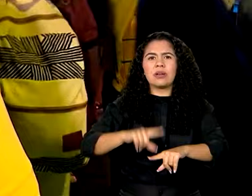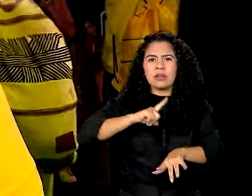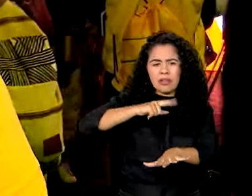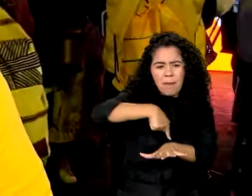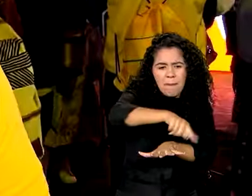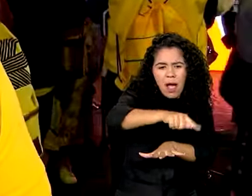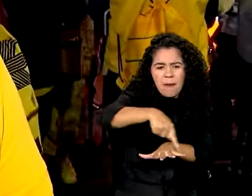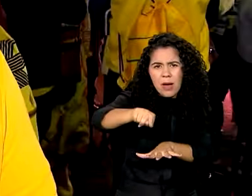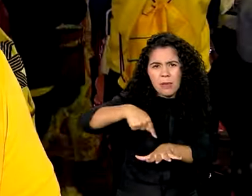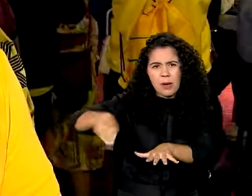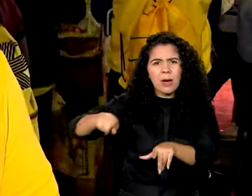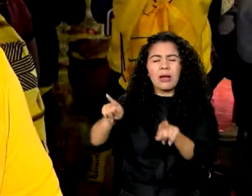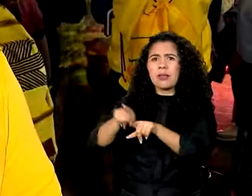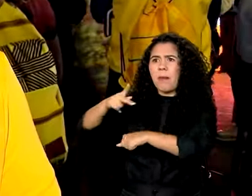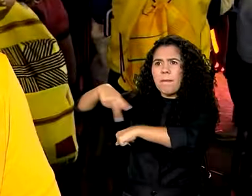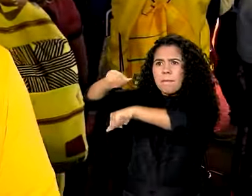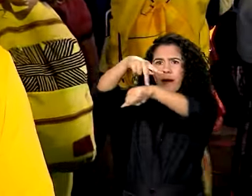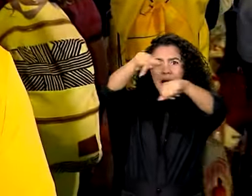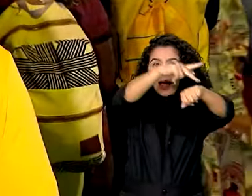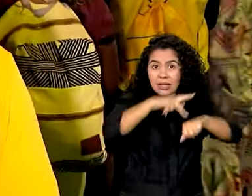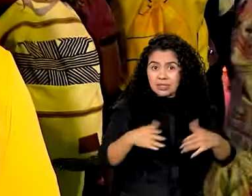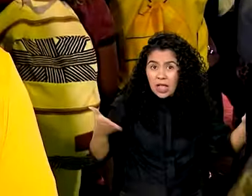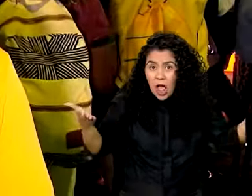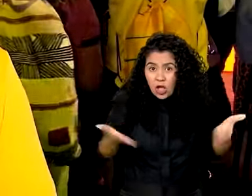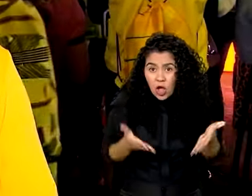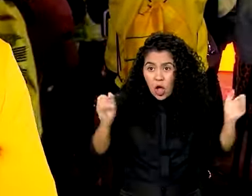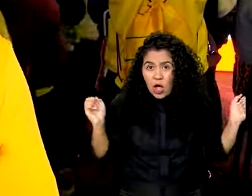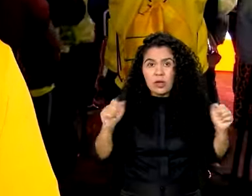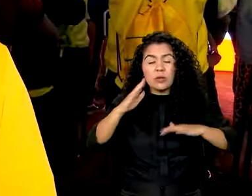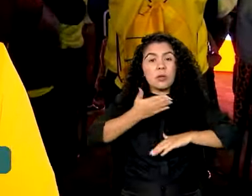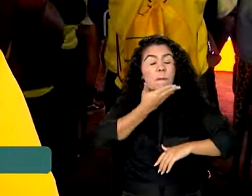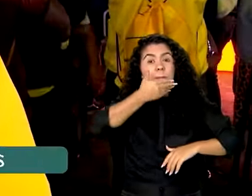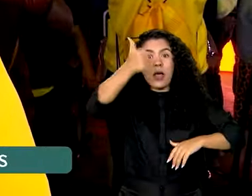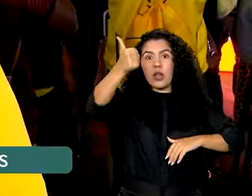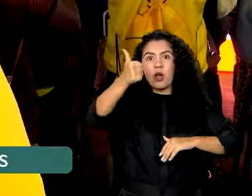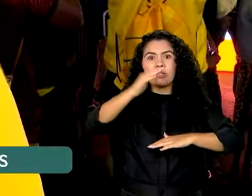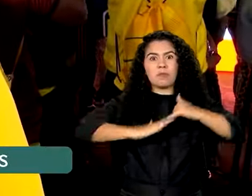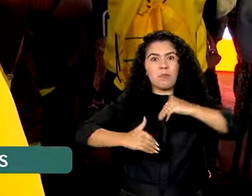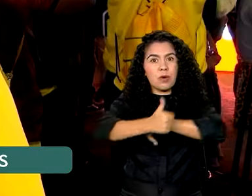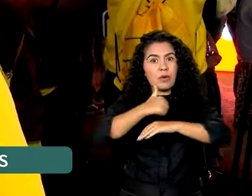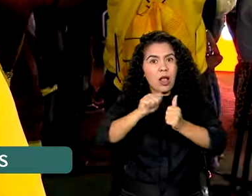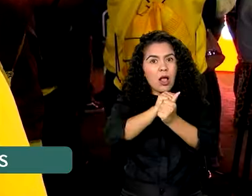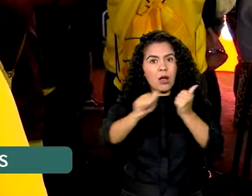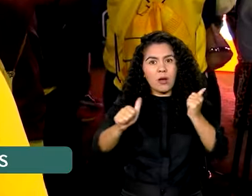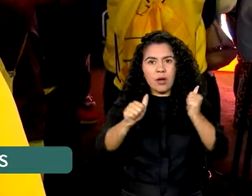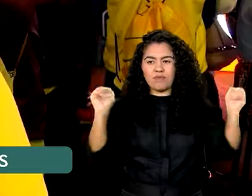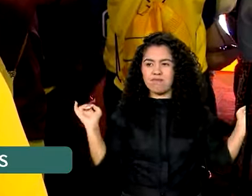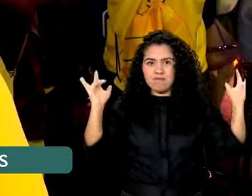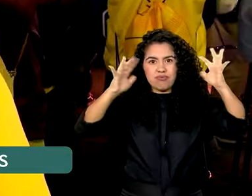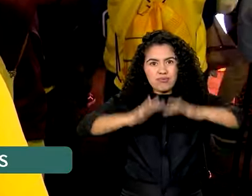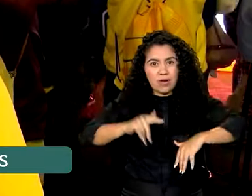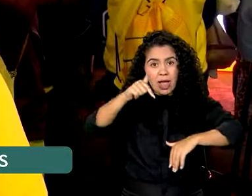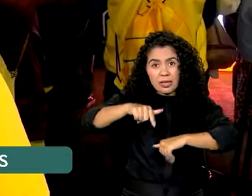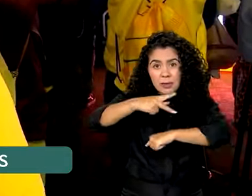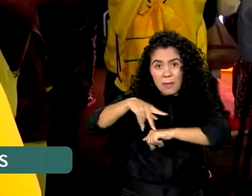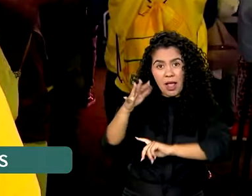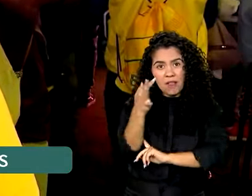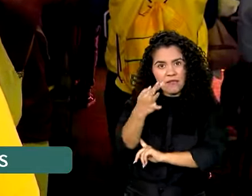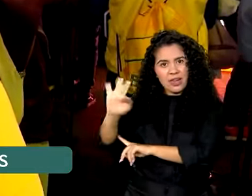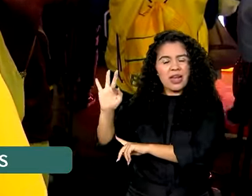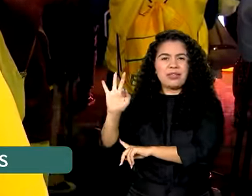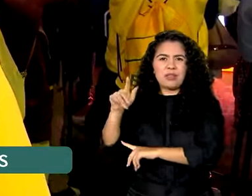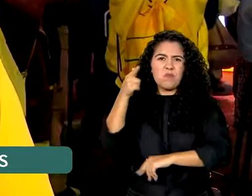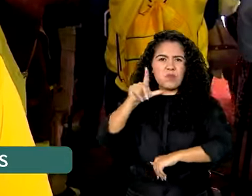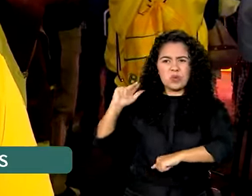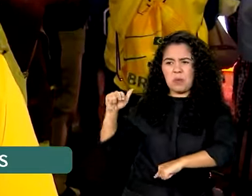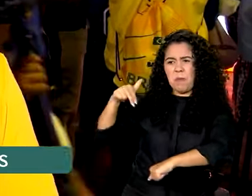internacionais. E agora, no momento em temos a concentração dos melhores atletas do mundo, aqui em Paris, nós teremos o Brasil brilhando mais alto